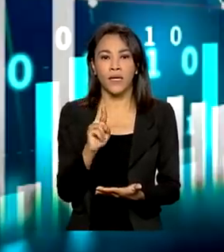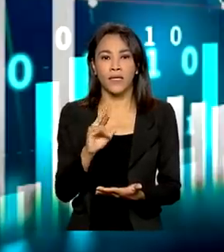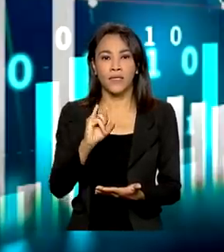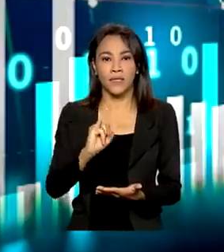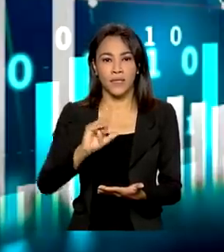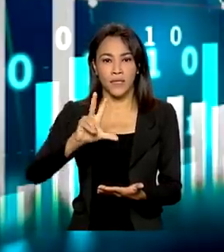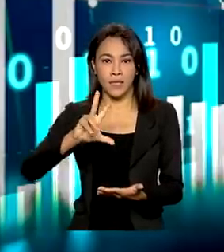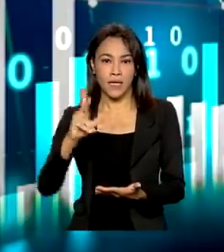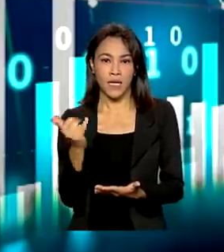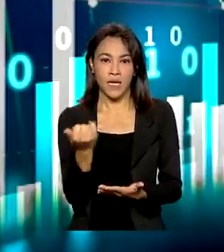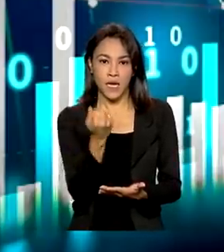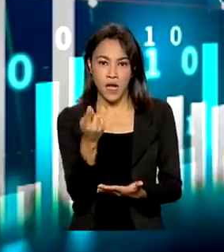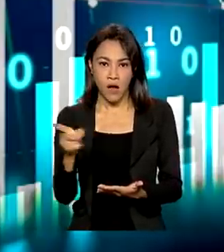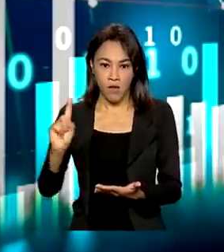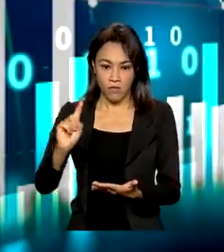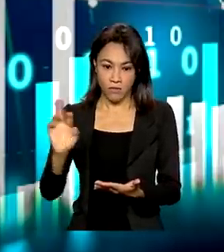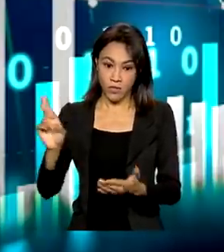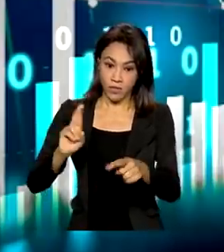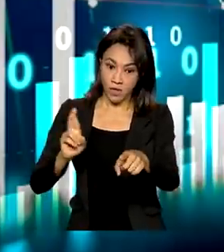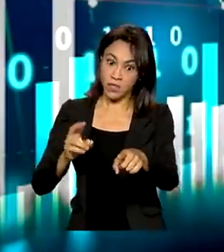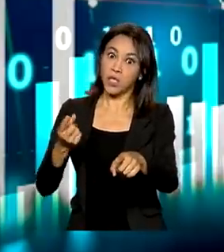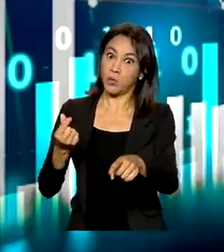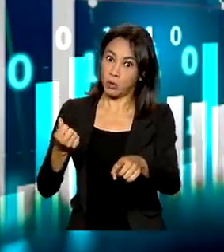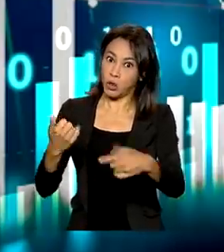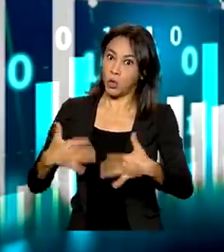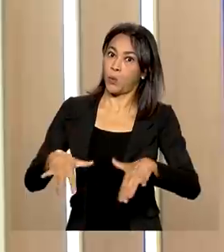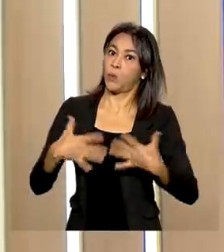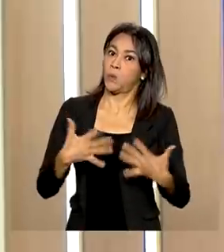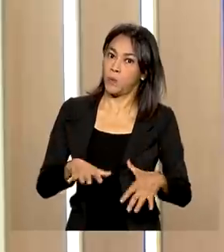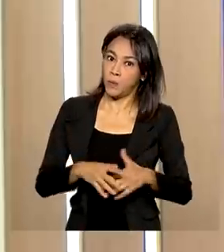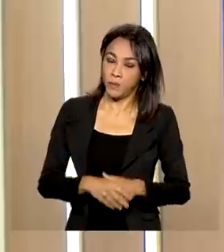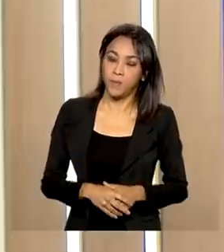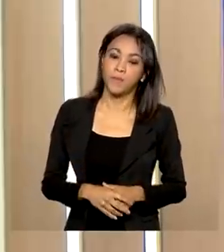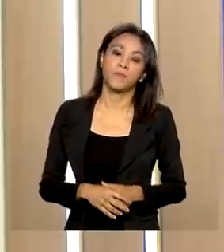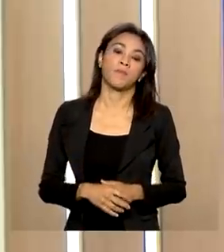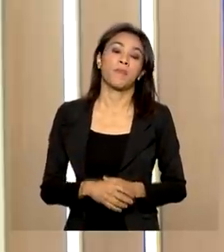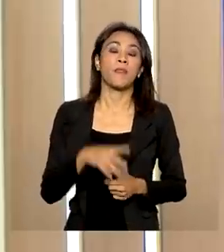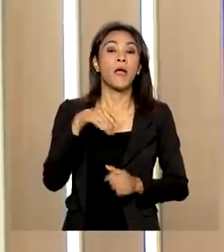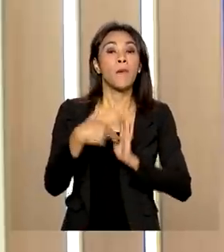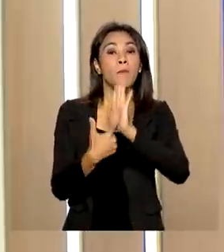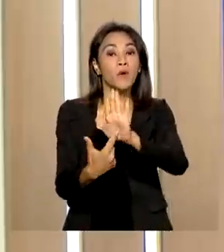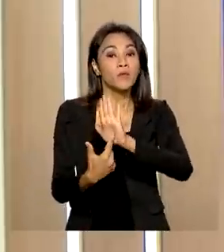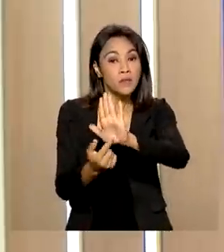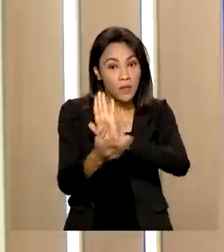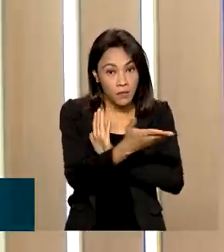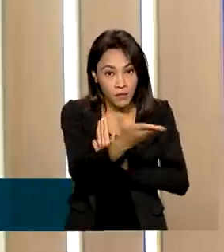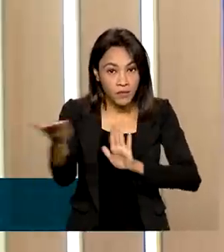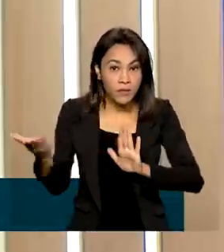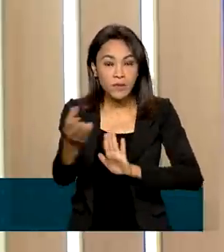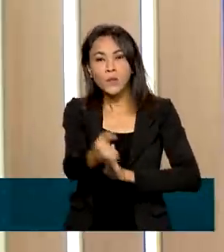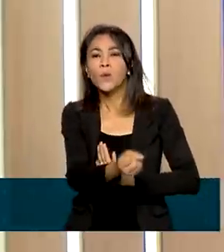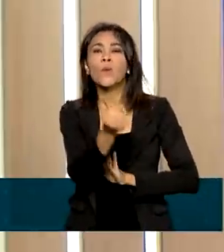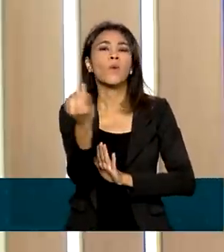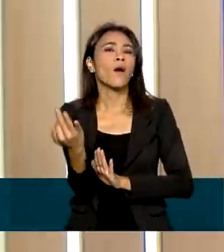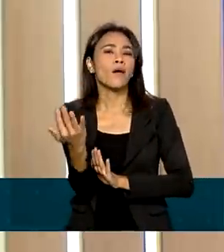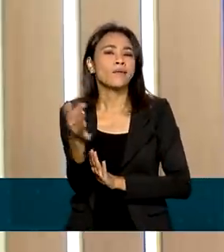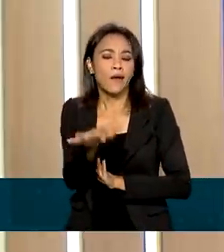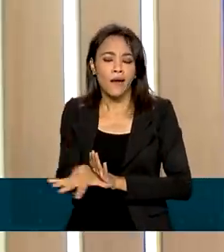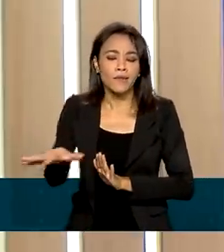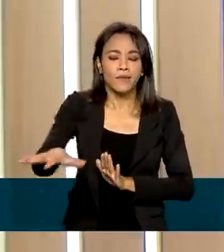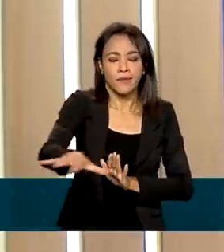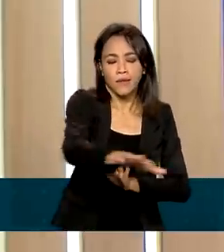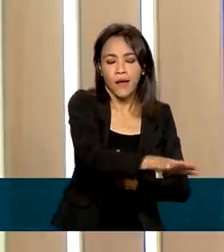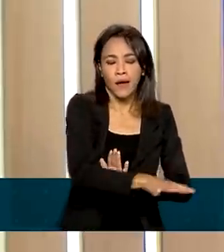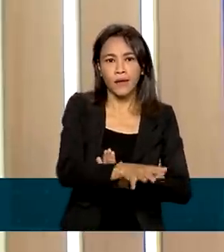que é um valor bastante considerável. Para mostrar para você, telespectador, quais foram as áreas preferidas